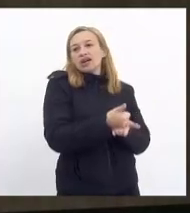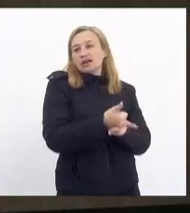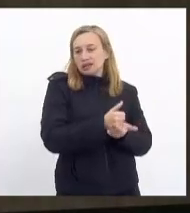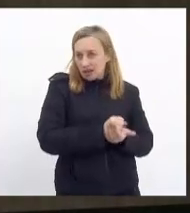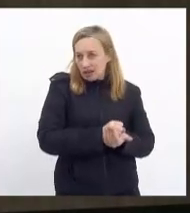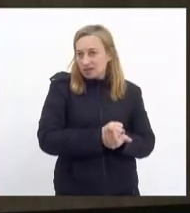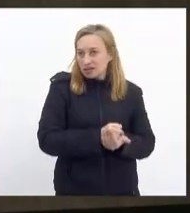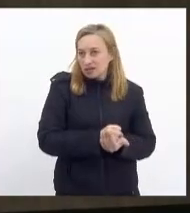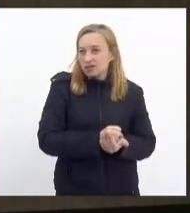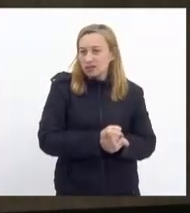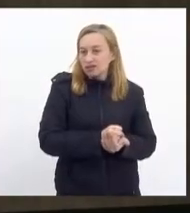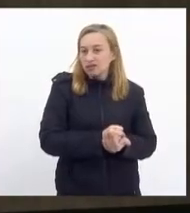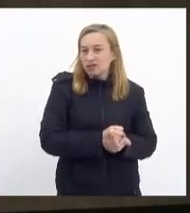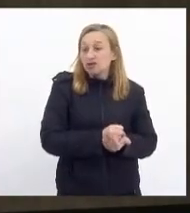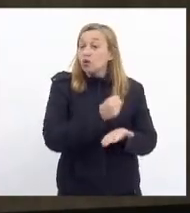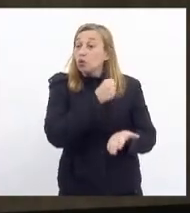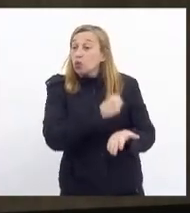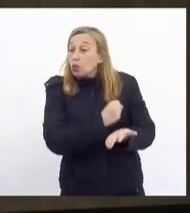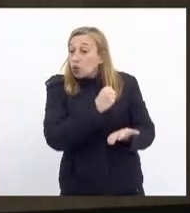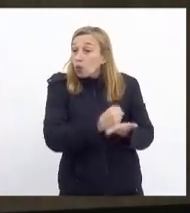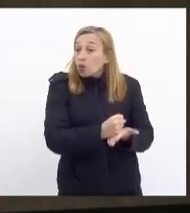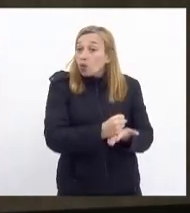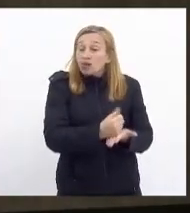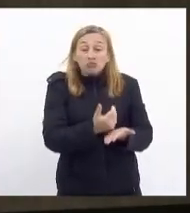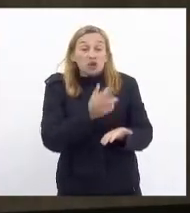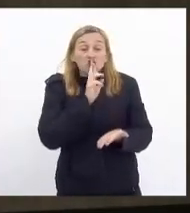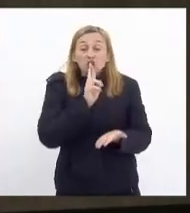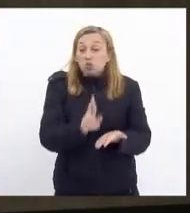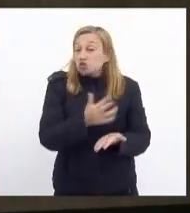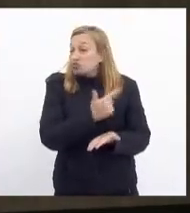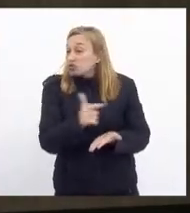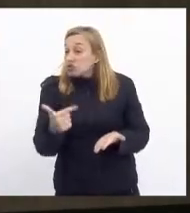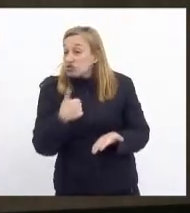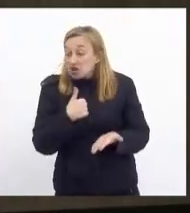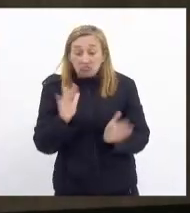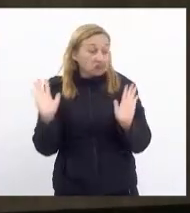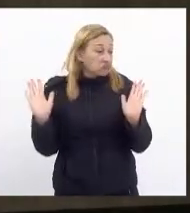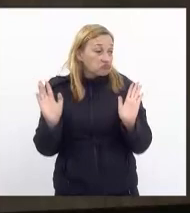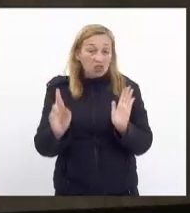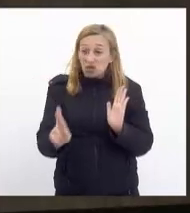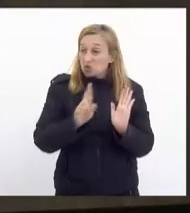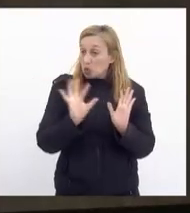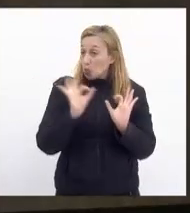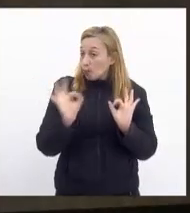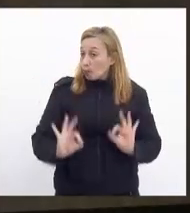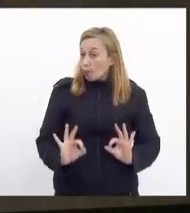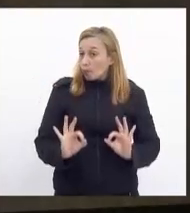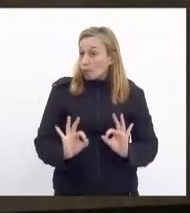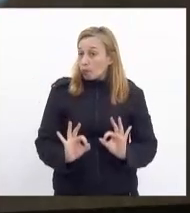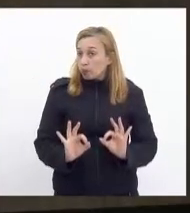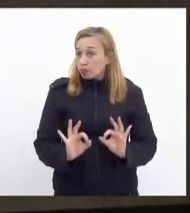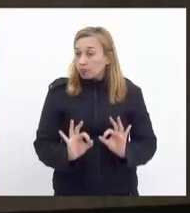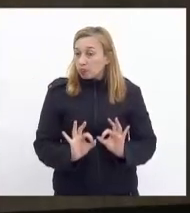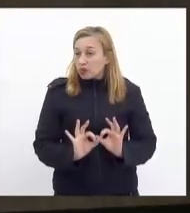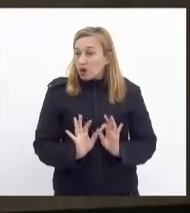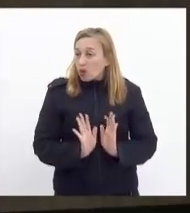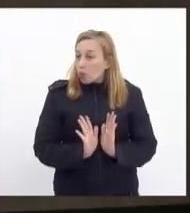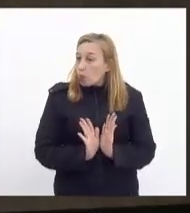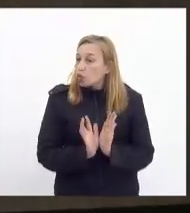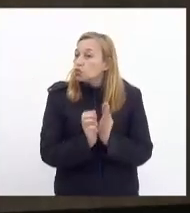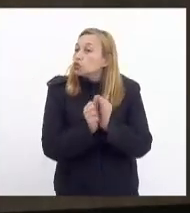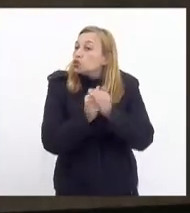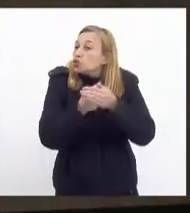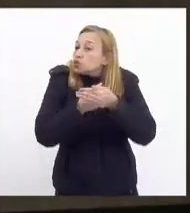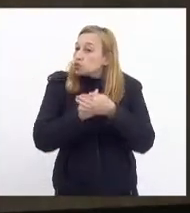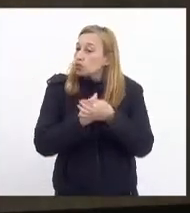destino, contratos, e não obtive resposta. Eu não obtive resposta. É uma caixa de Pandora que eles